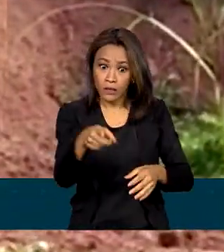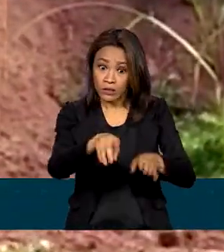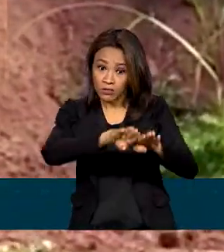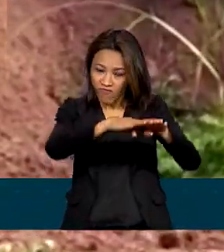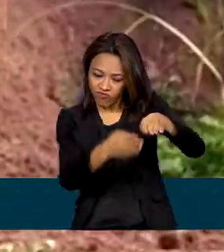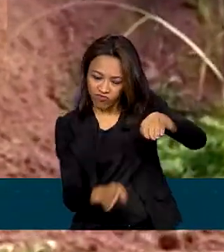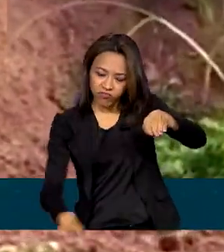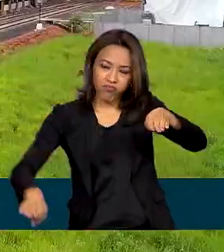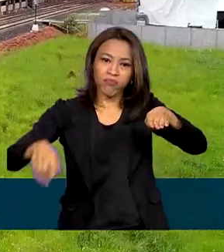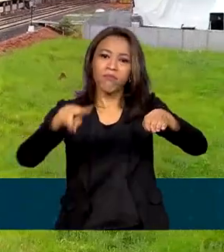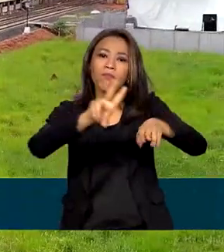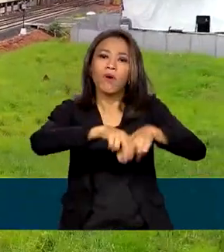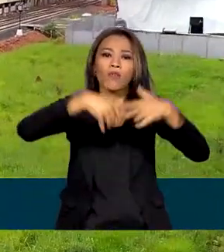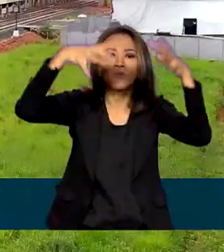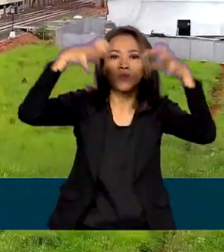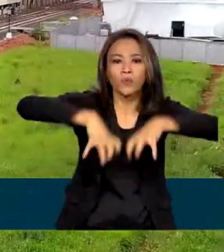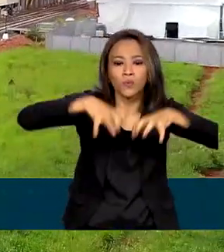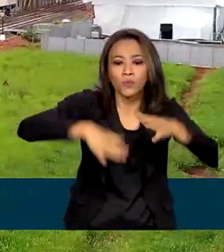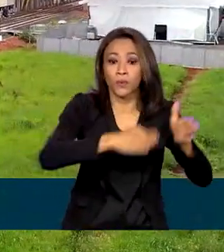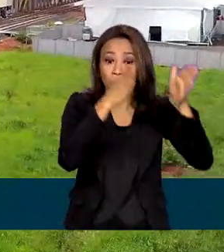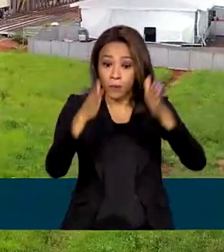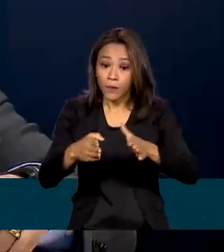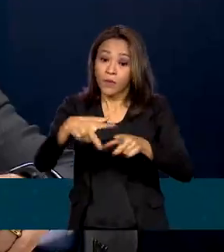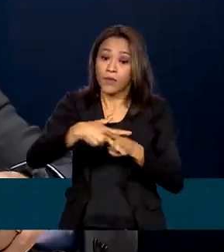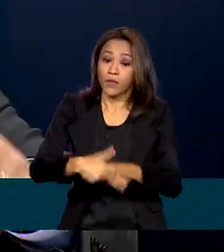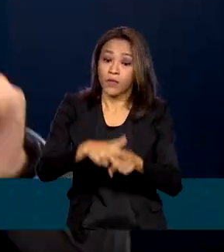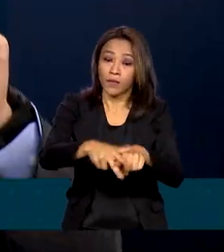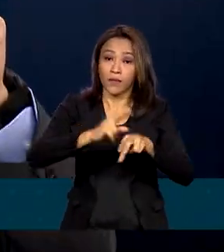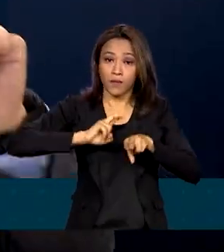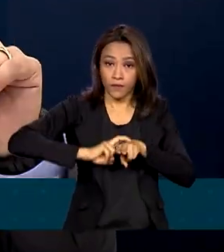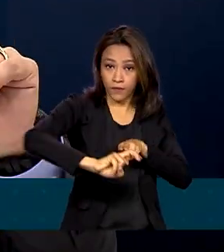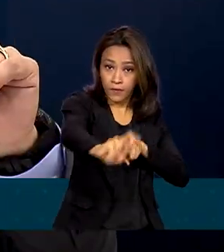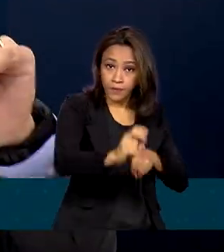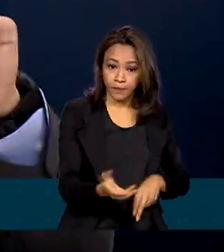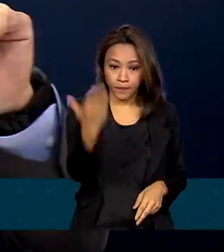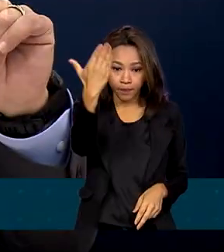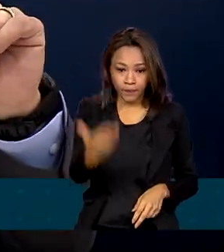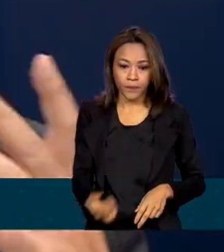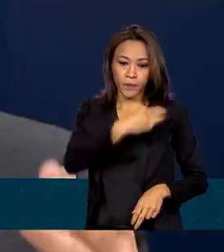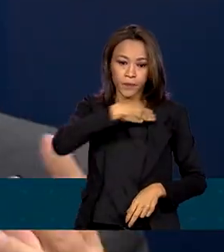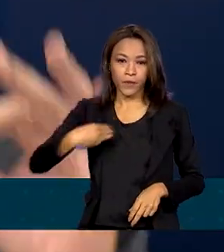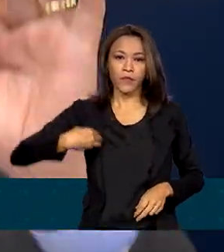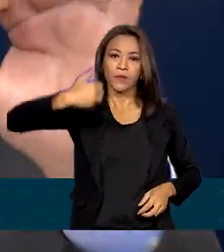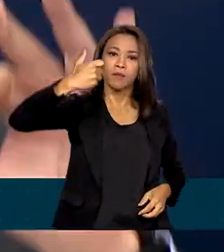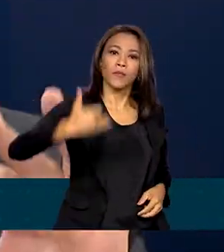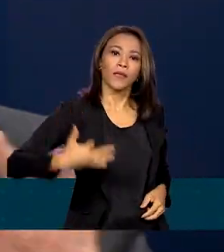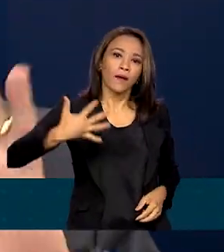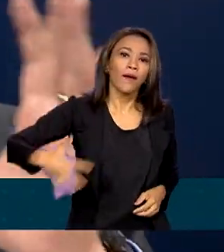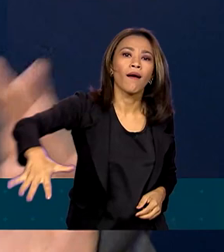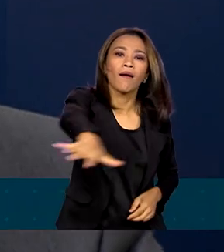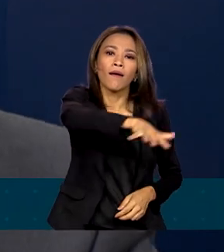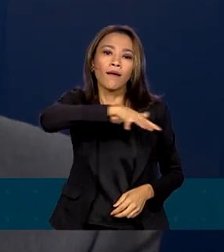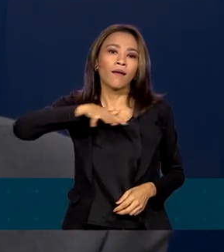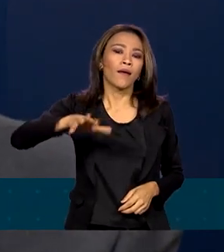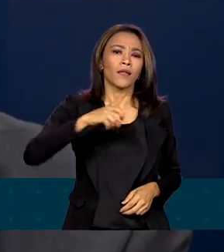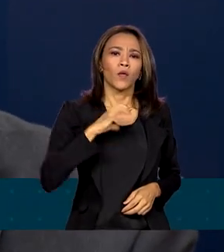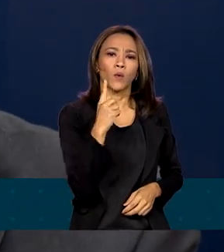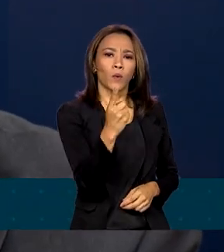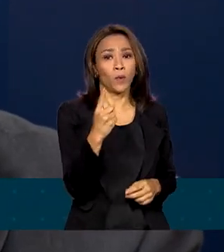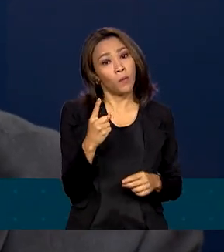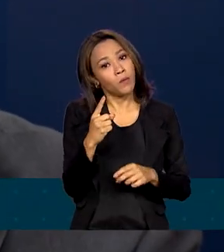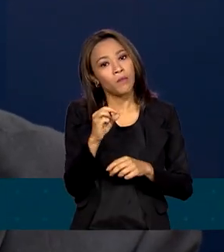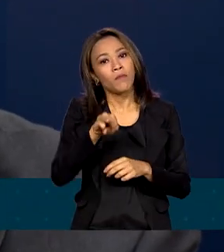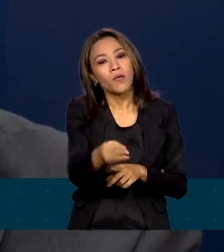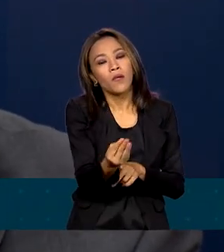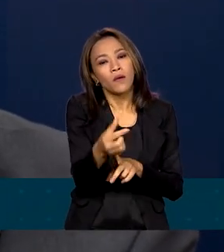causadas por chuvas e reforços em ferrovias. Segundo o ministro Renan Filho, o setor conta com 1 bilhão e